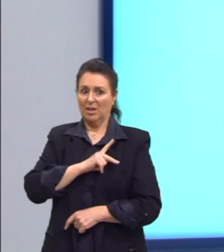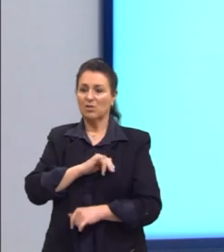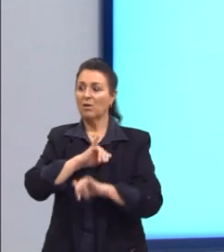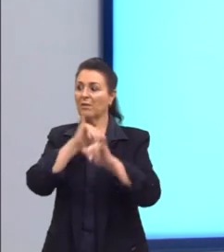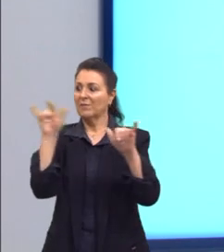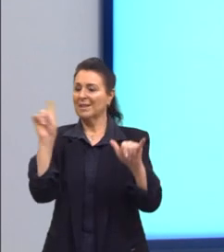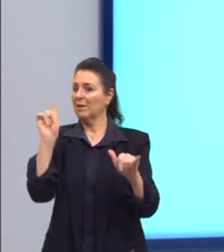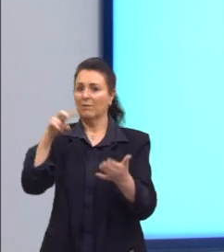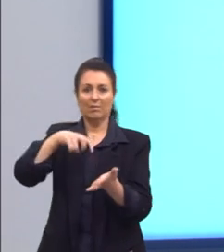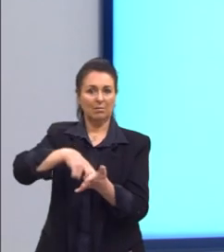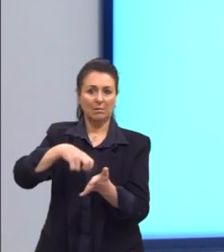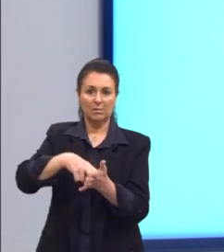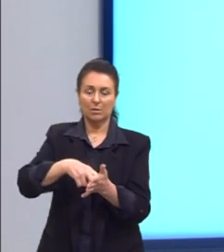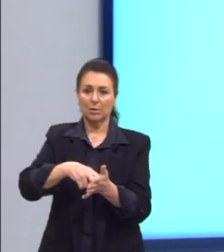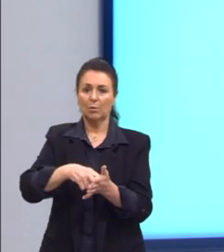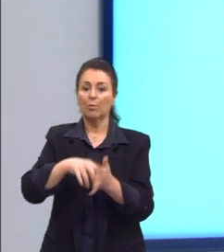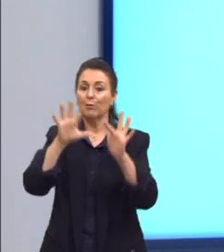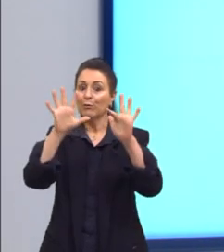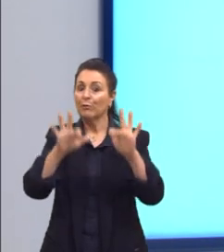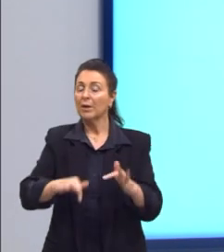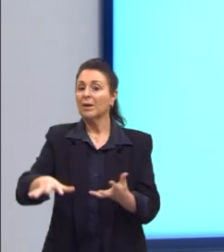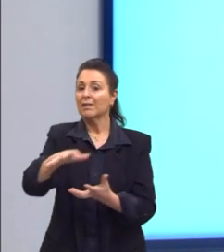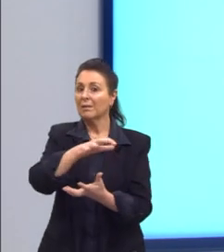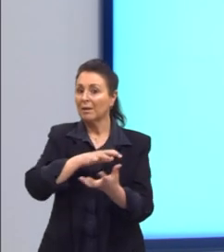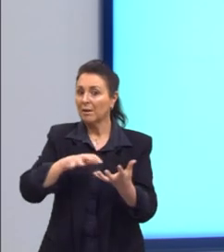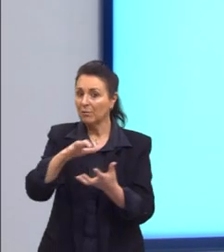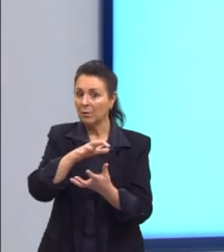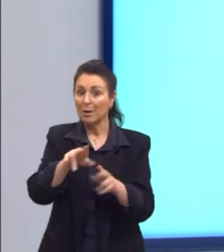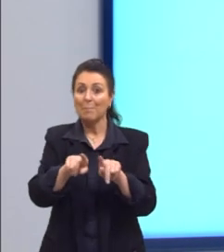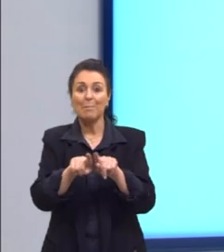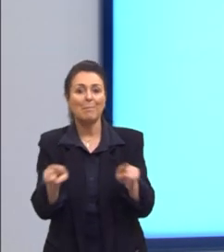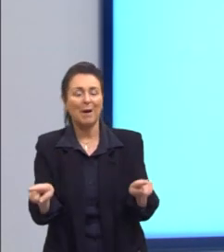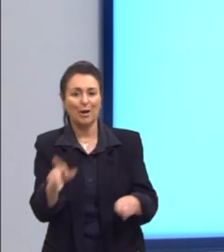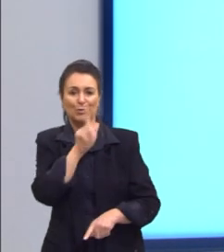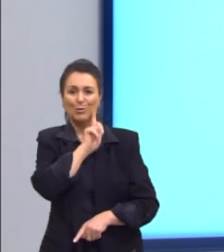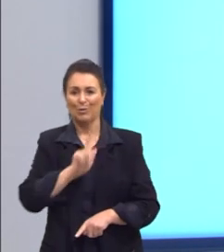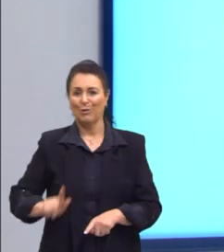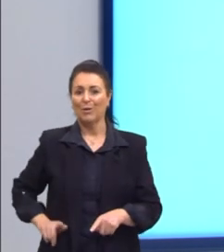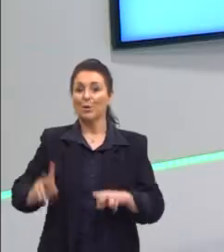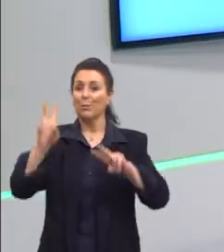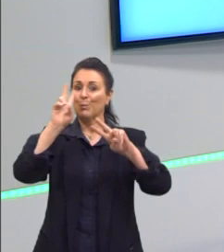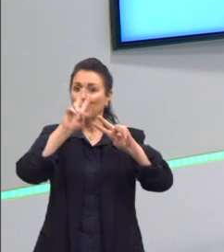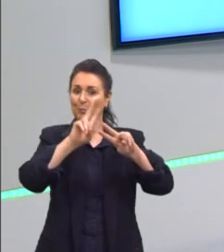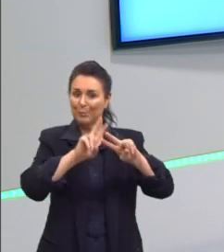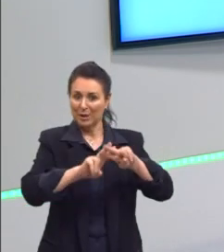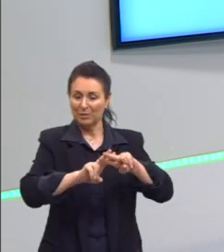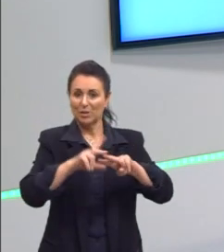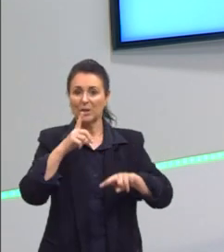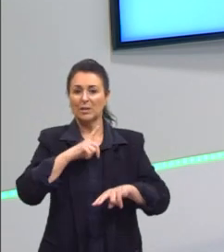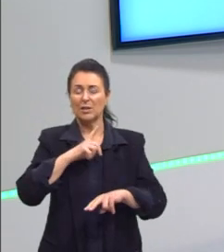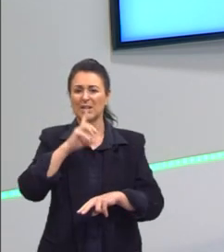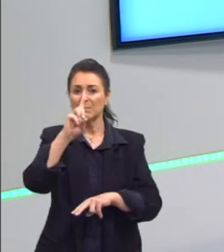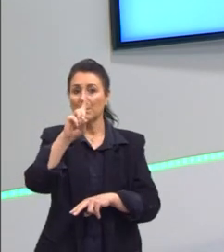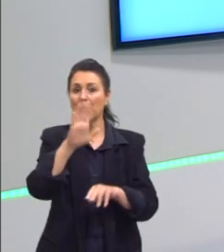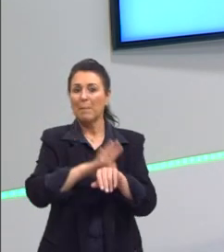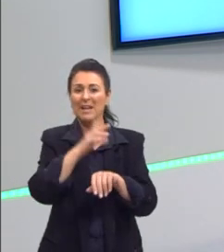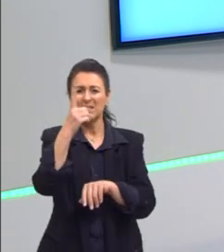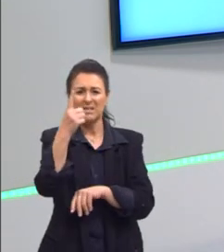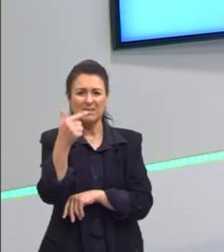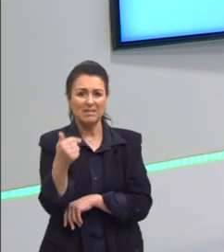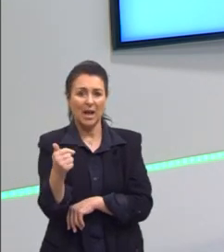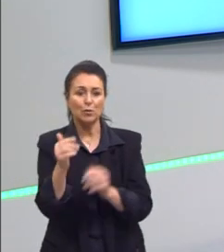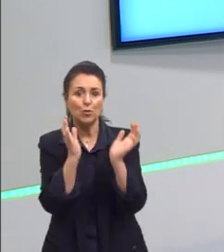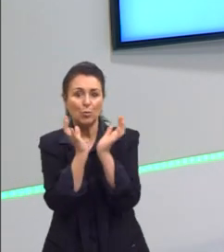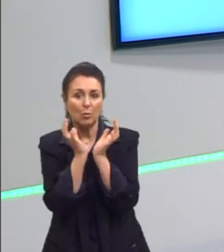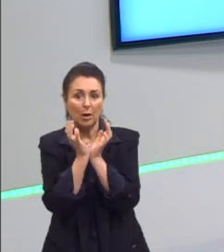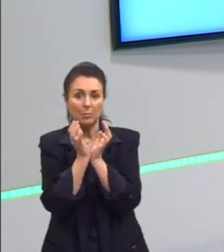marinheiros, eles acabam com a revolta, e no fim ele prende. João Cândido é preso com 17 colegas dele, e só